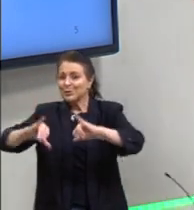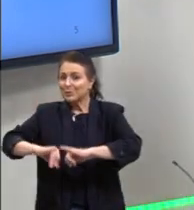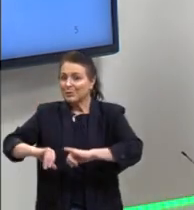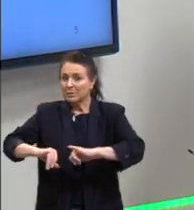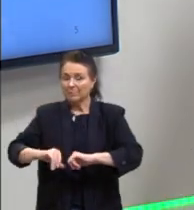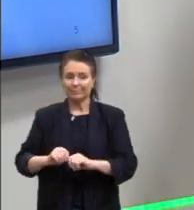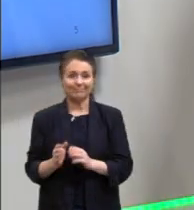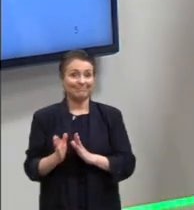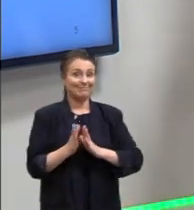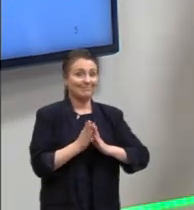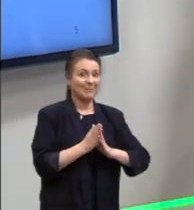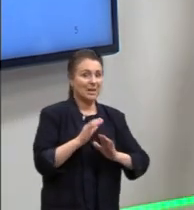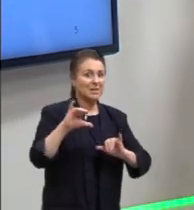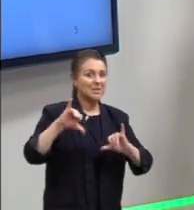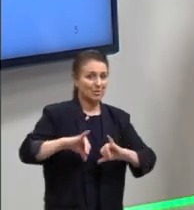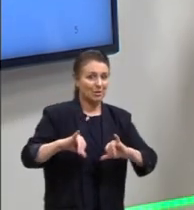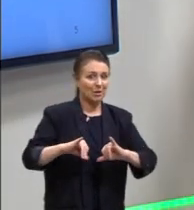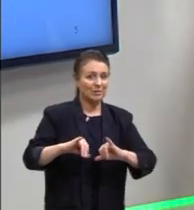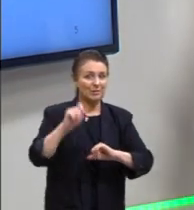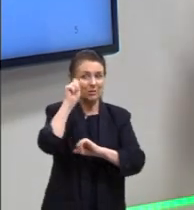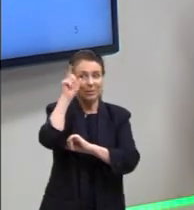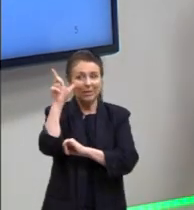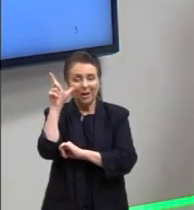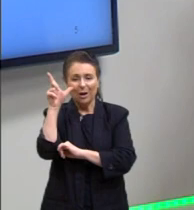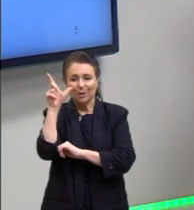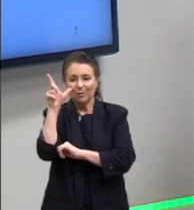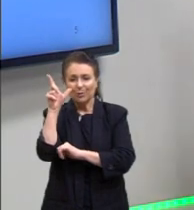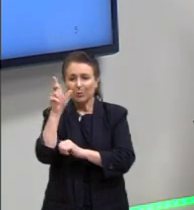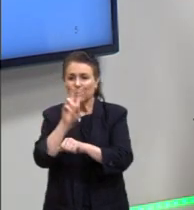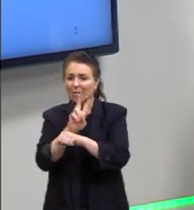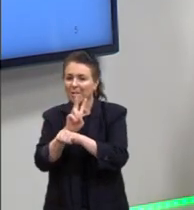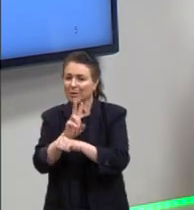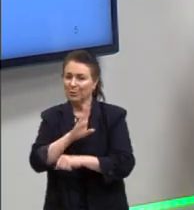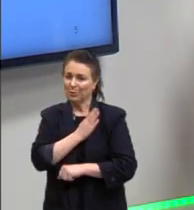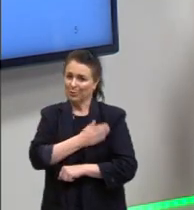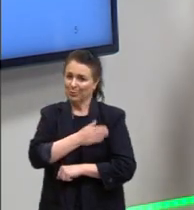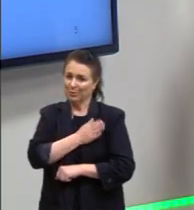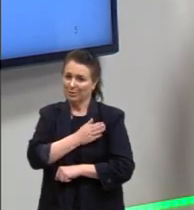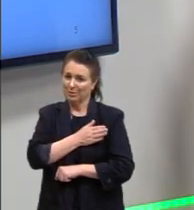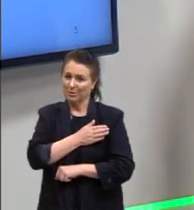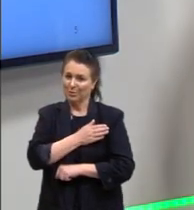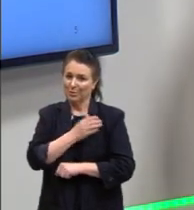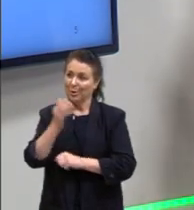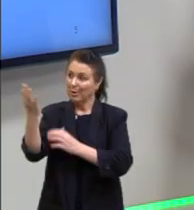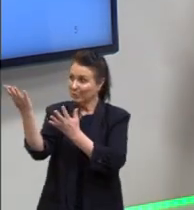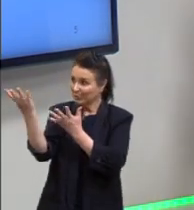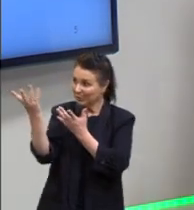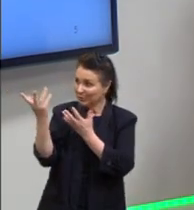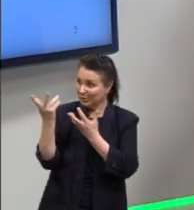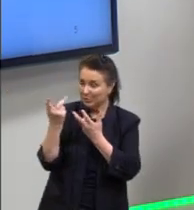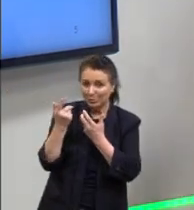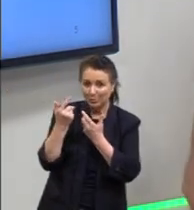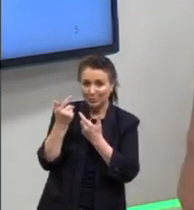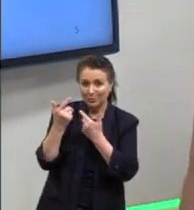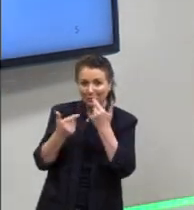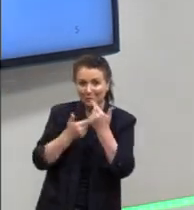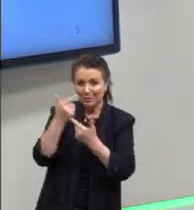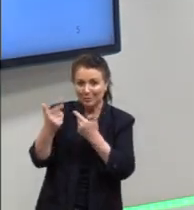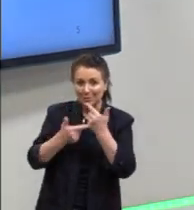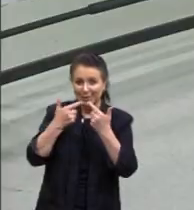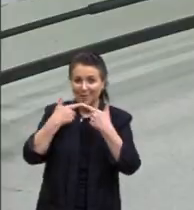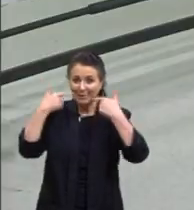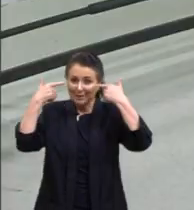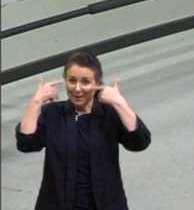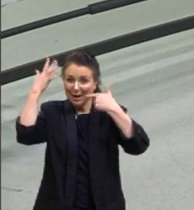fica acordado, defendendo o coração. Vamos juntos, multidão, trabalhar pela alegria. Amanhã é um novo dia.